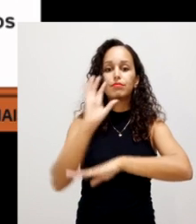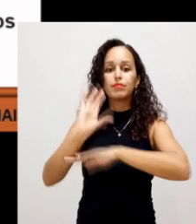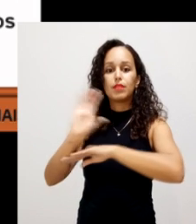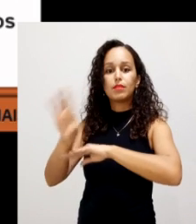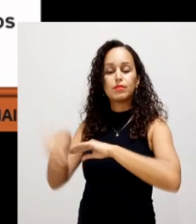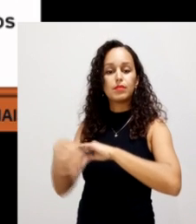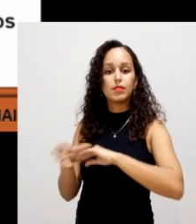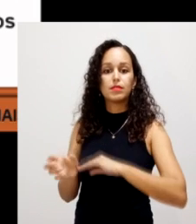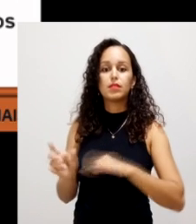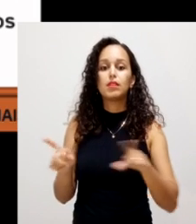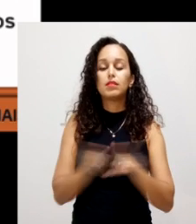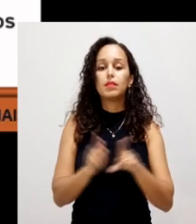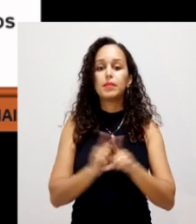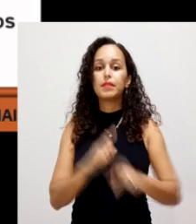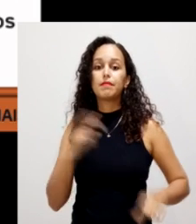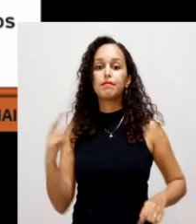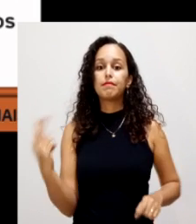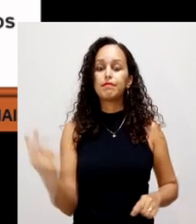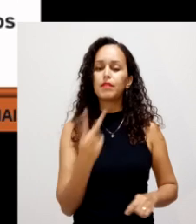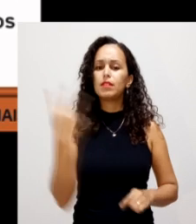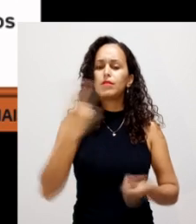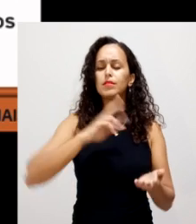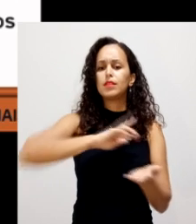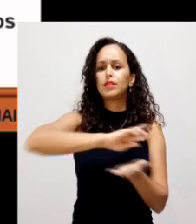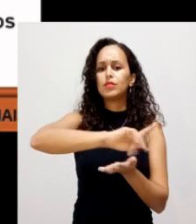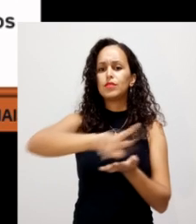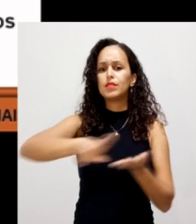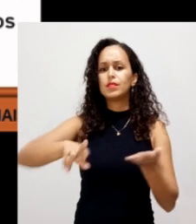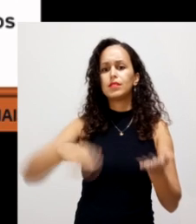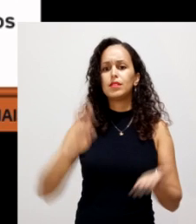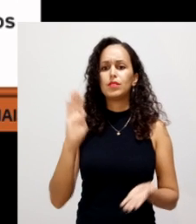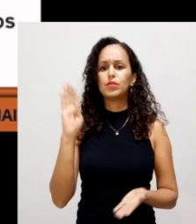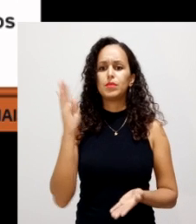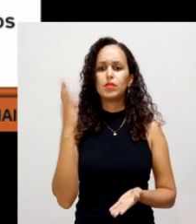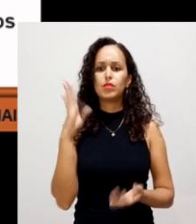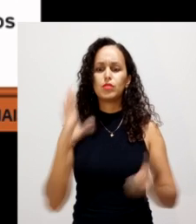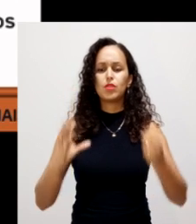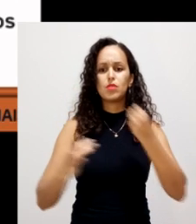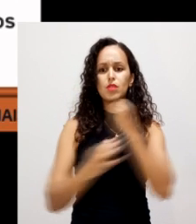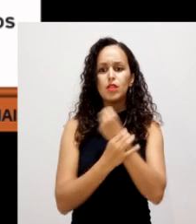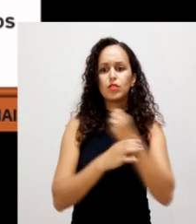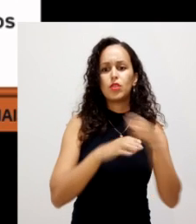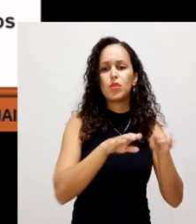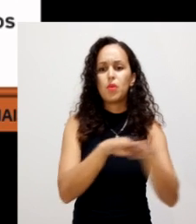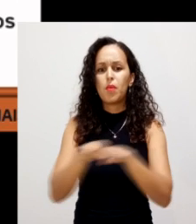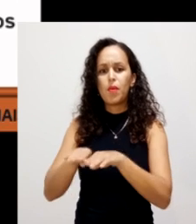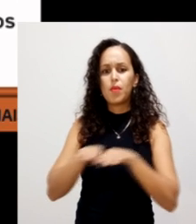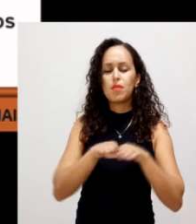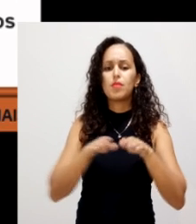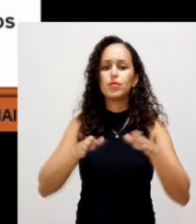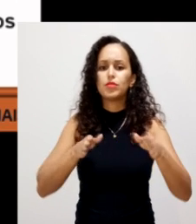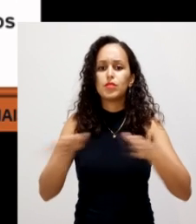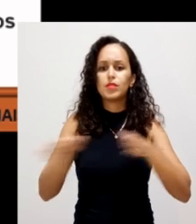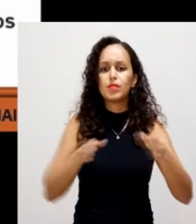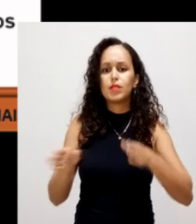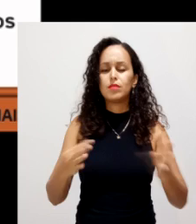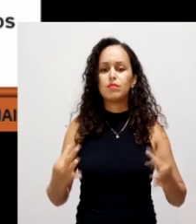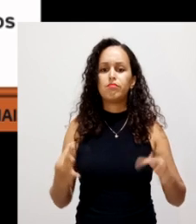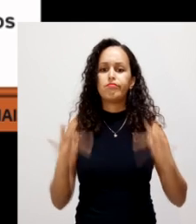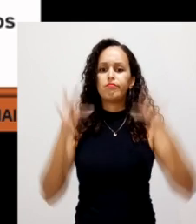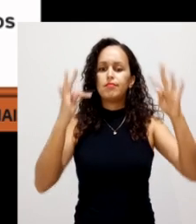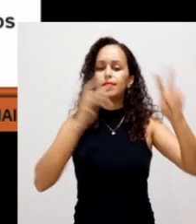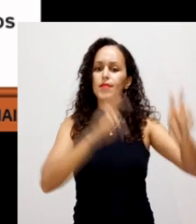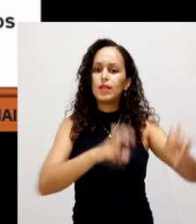valorizar e conservar a diversidade biológica e garantir igualdade de acesso a práticas, conhecimentos e tecnologias agrícolas,